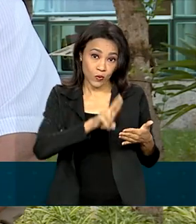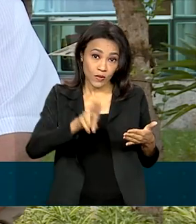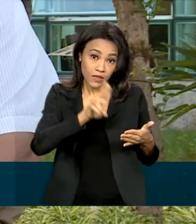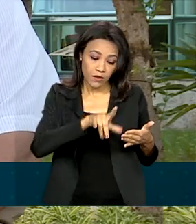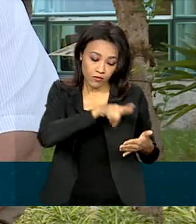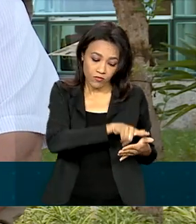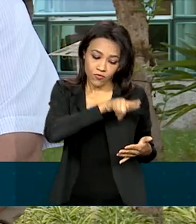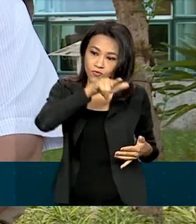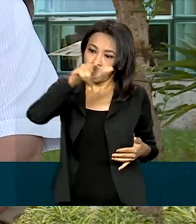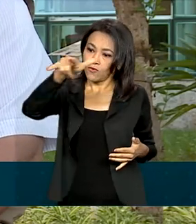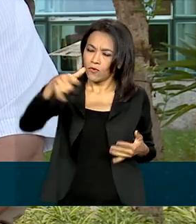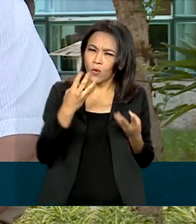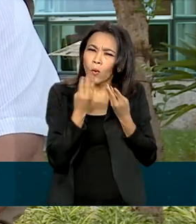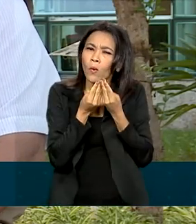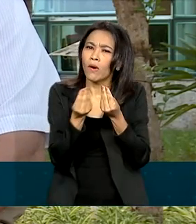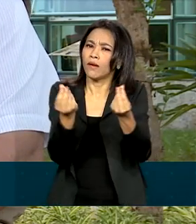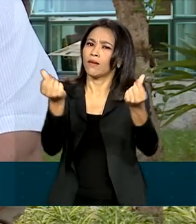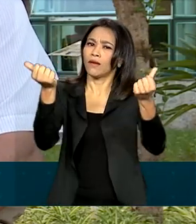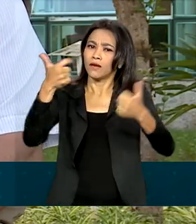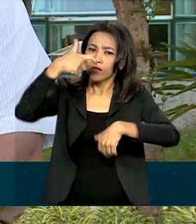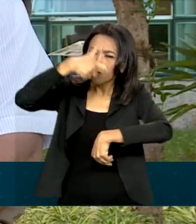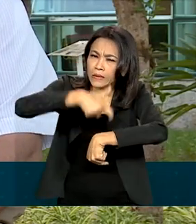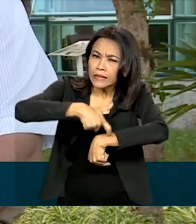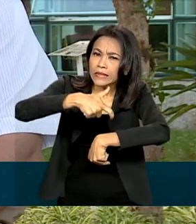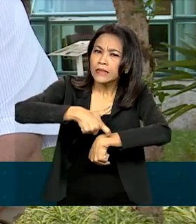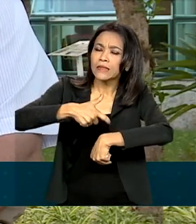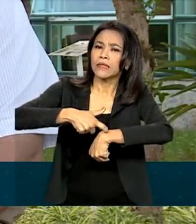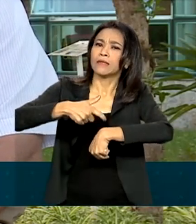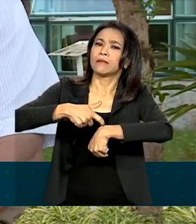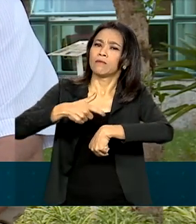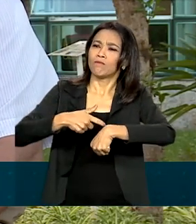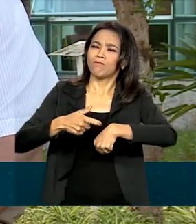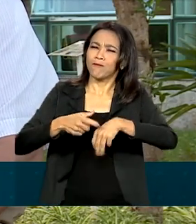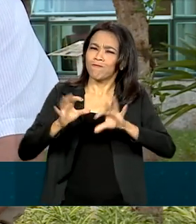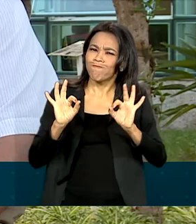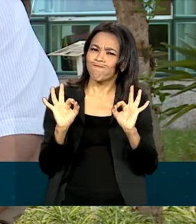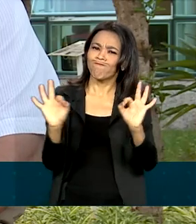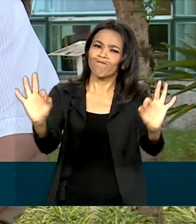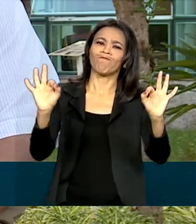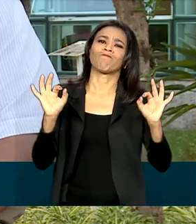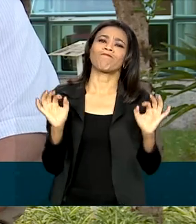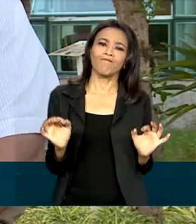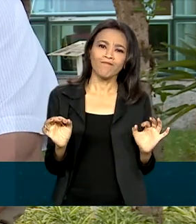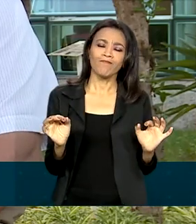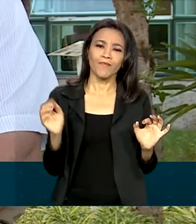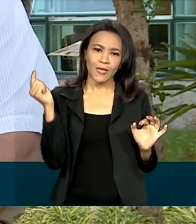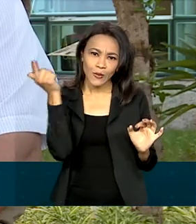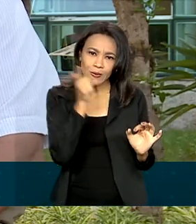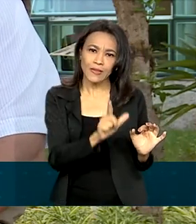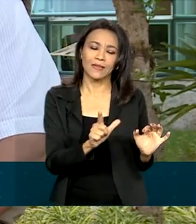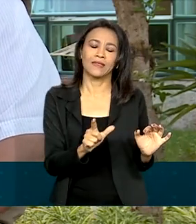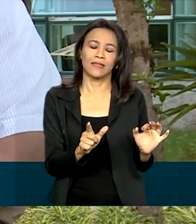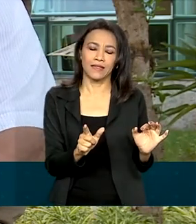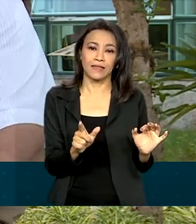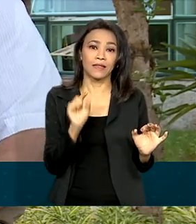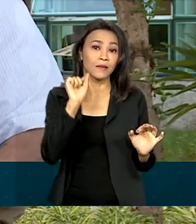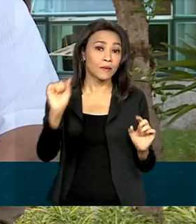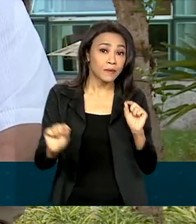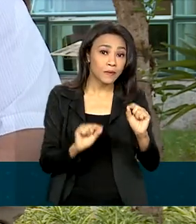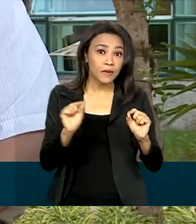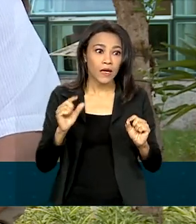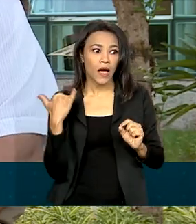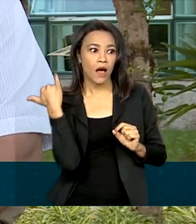com qualidade e no tempo necessário para que uma vigilância seja capaz de